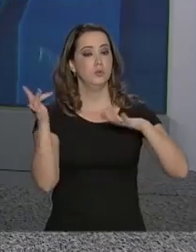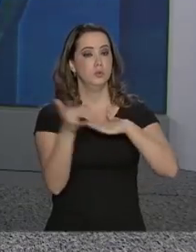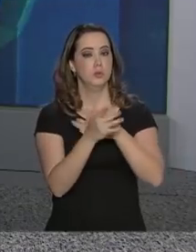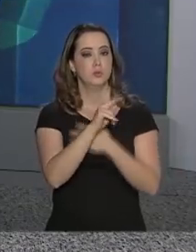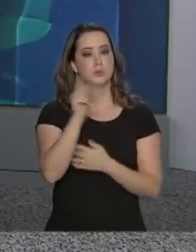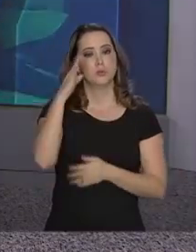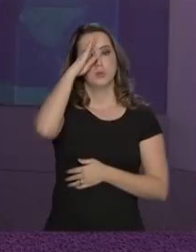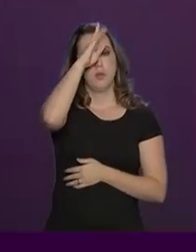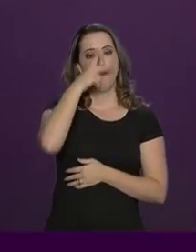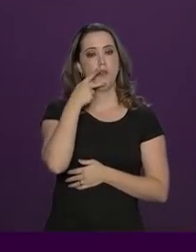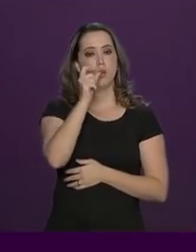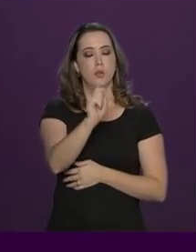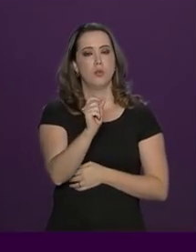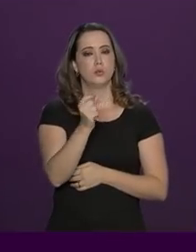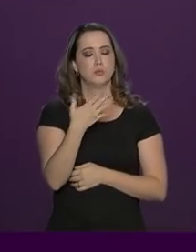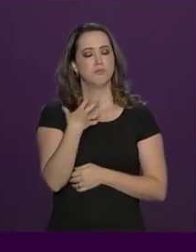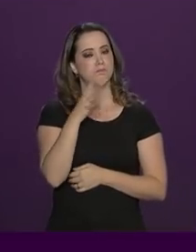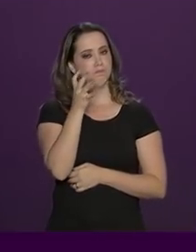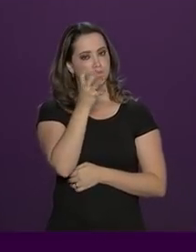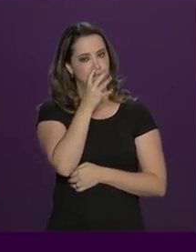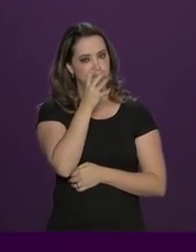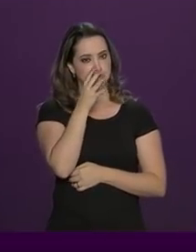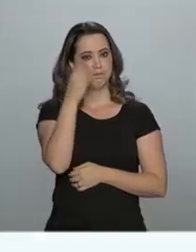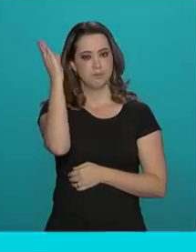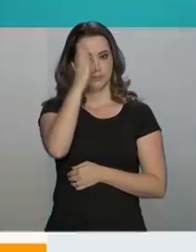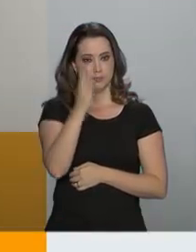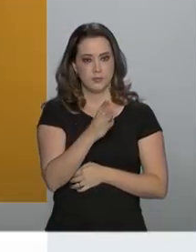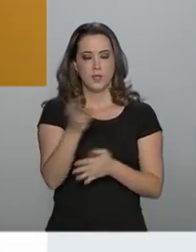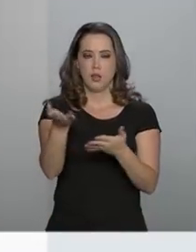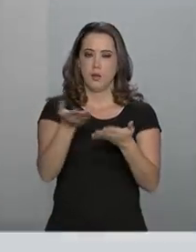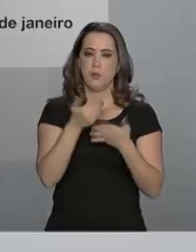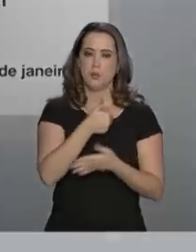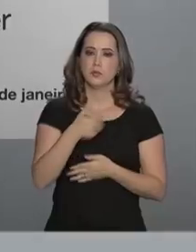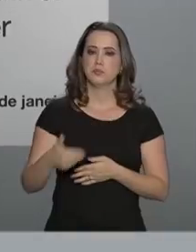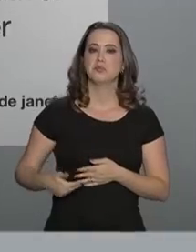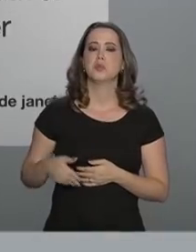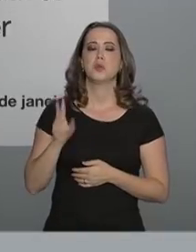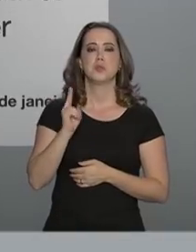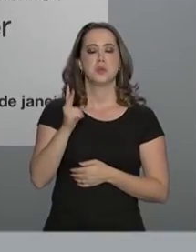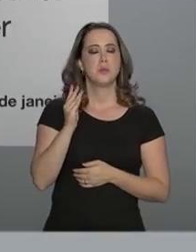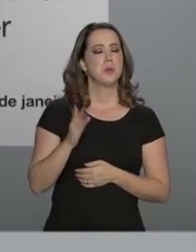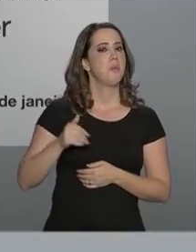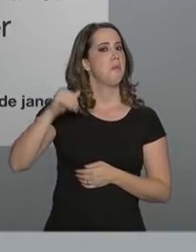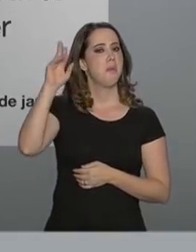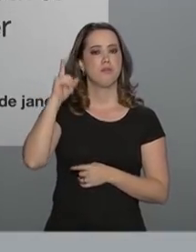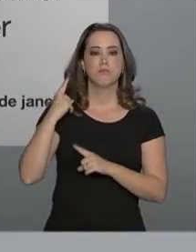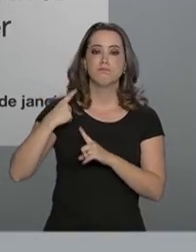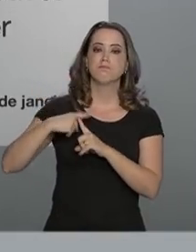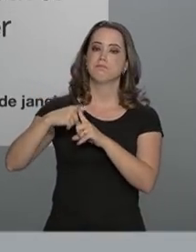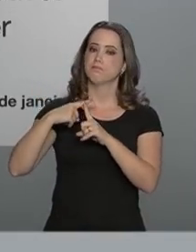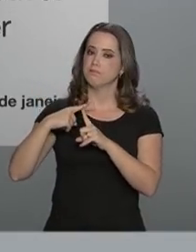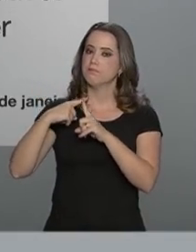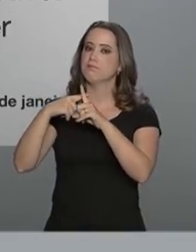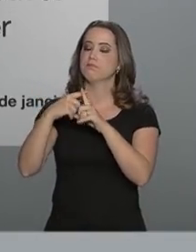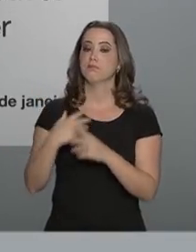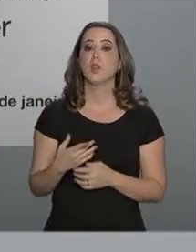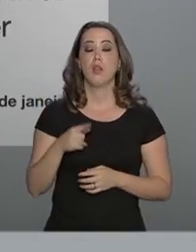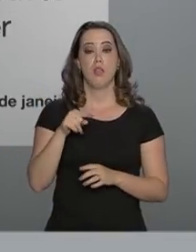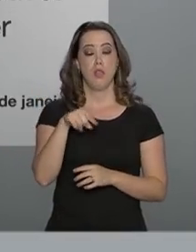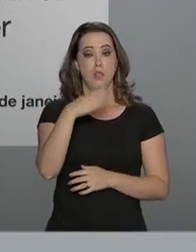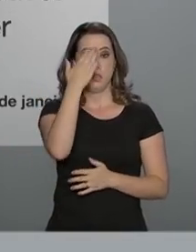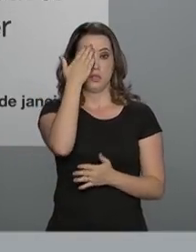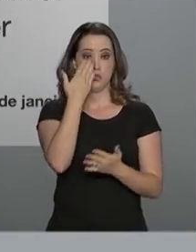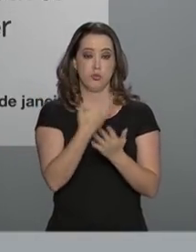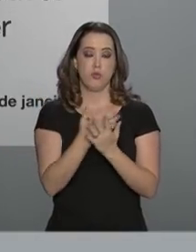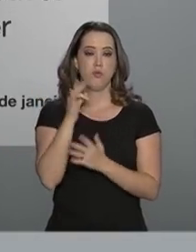Jair Bolsonaro disse que as impressões sobre o Brasil recebidas pelo governo são cada vez mais positivas. E que a